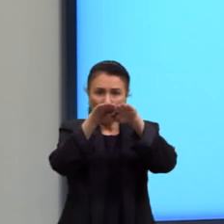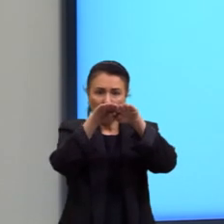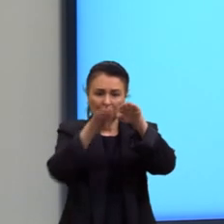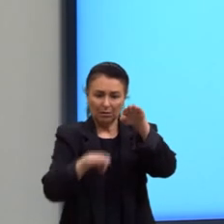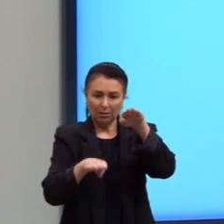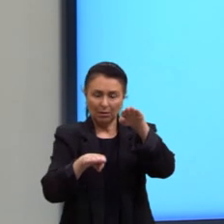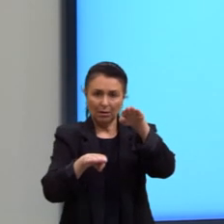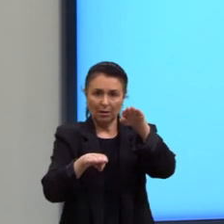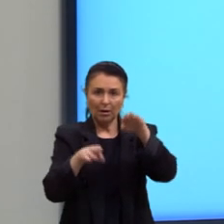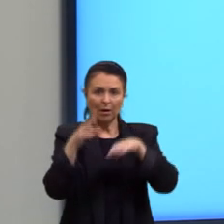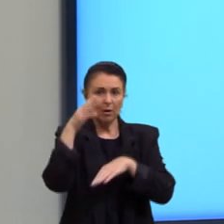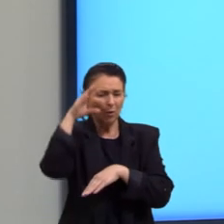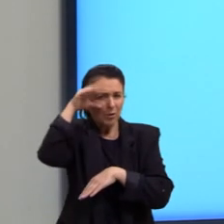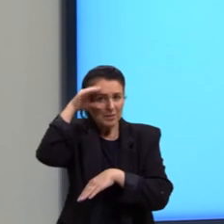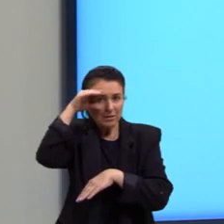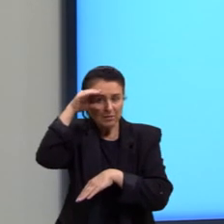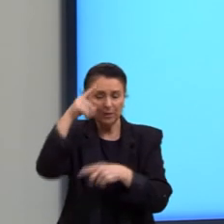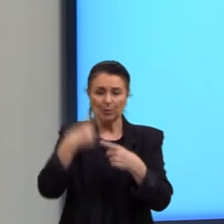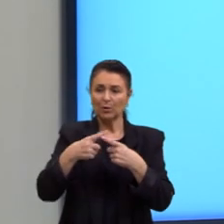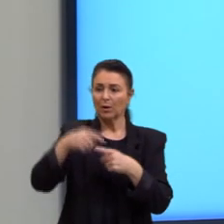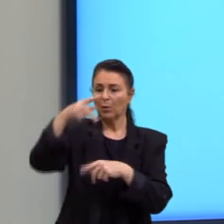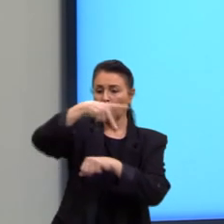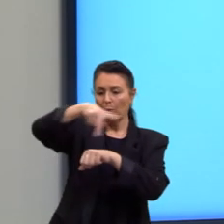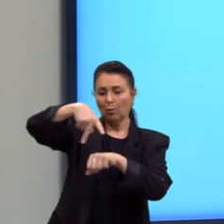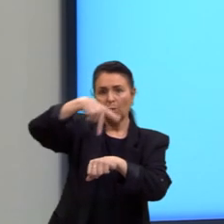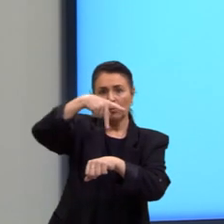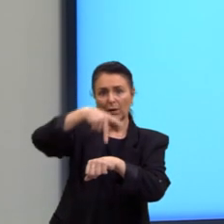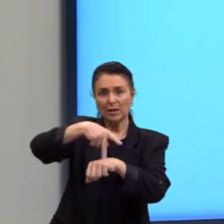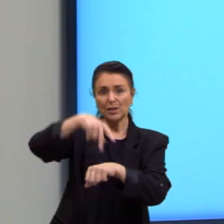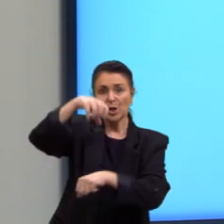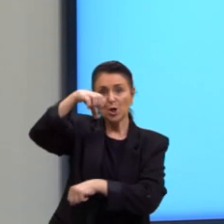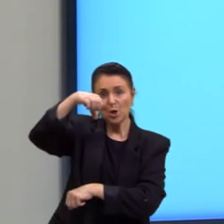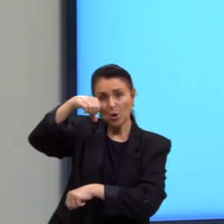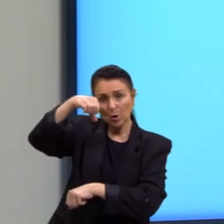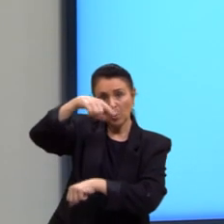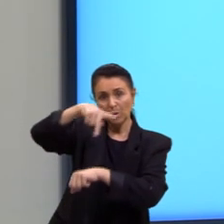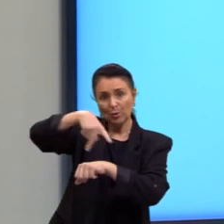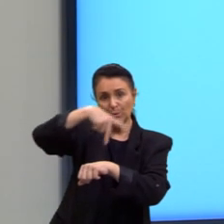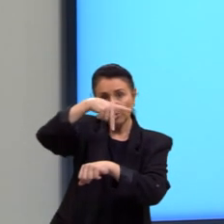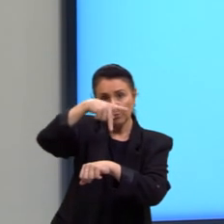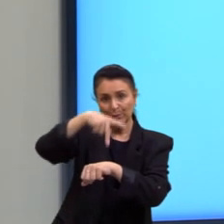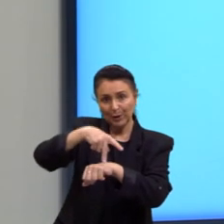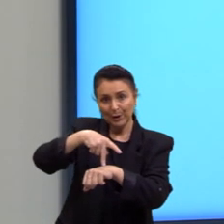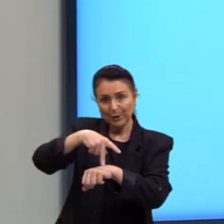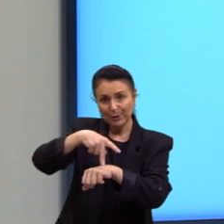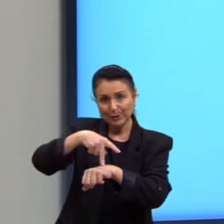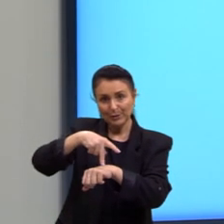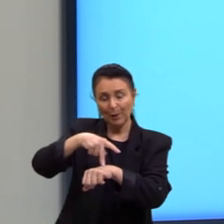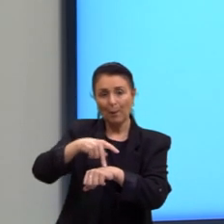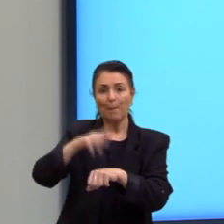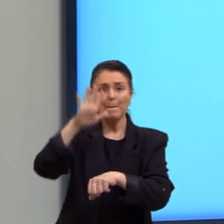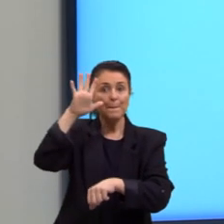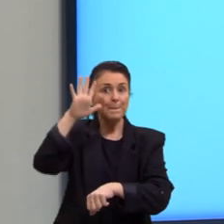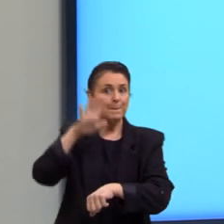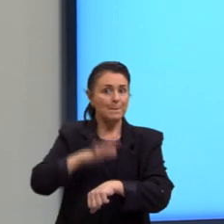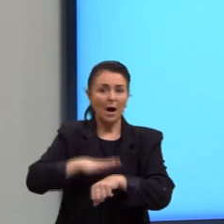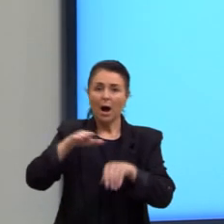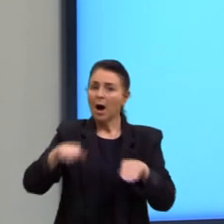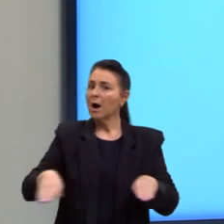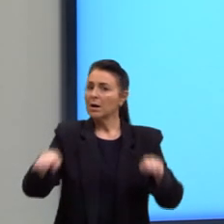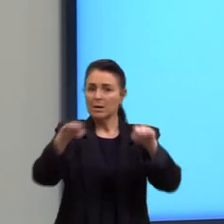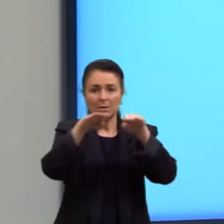no fato de o país ocupar o nono lugar entre os países mais desiguais do mundo, segundo o